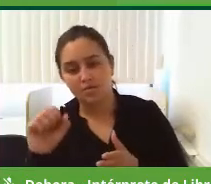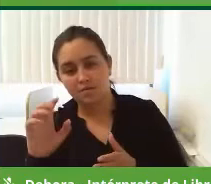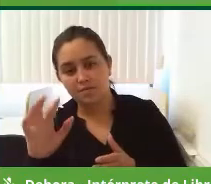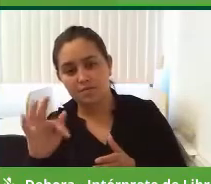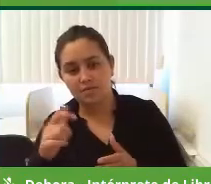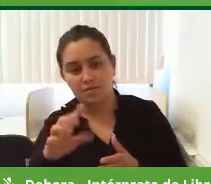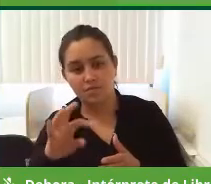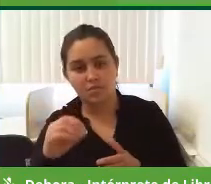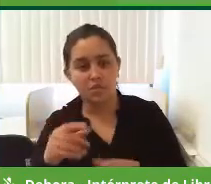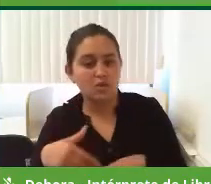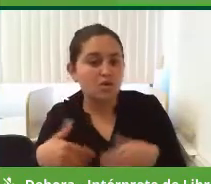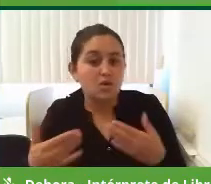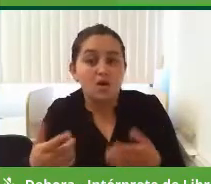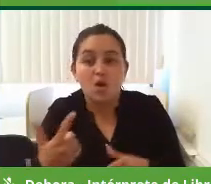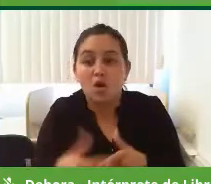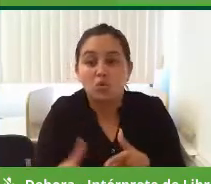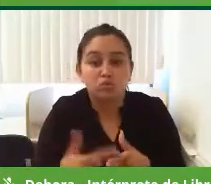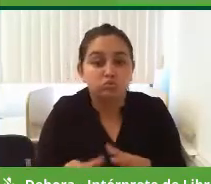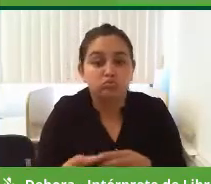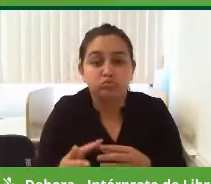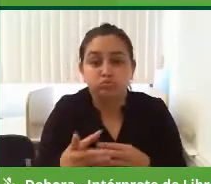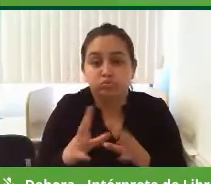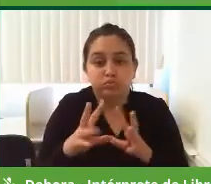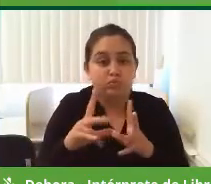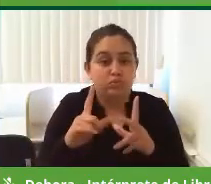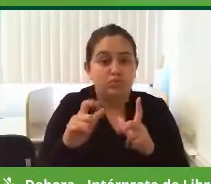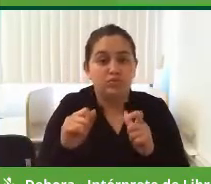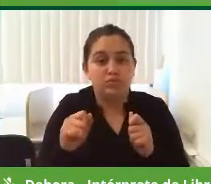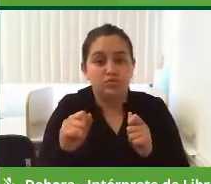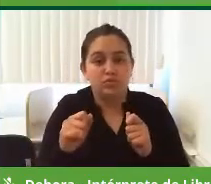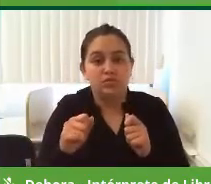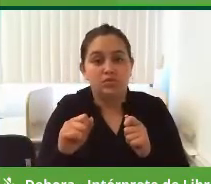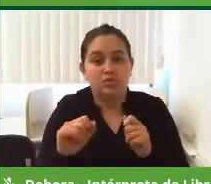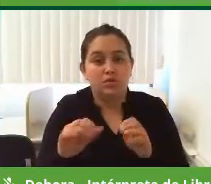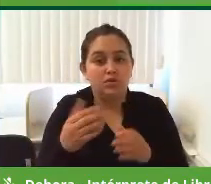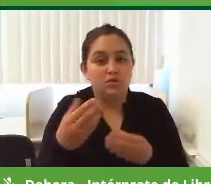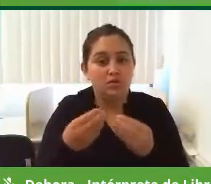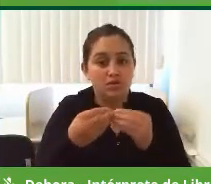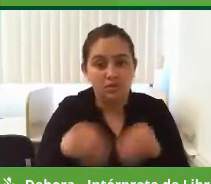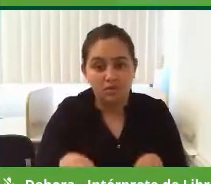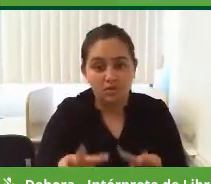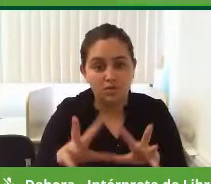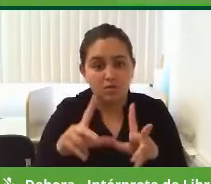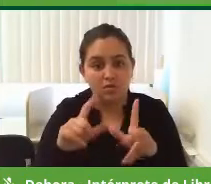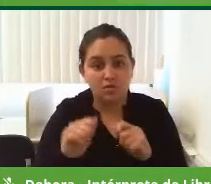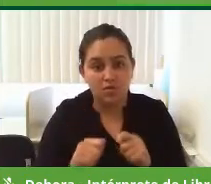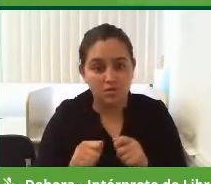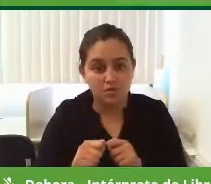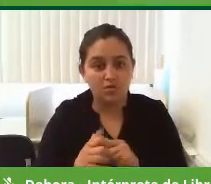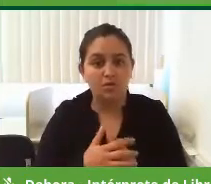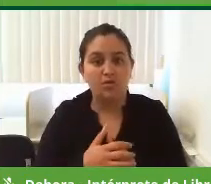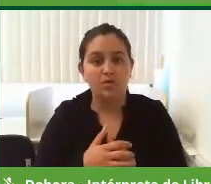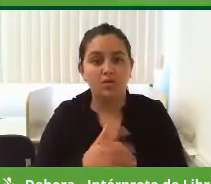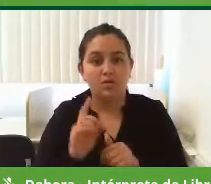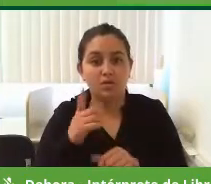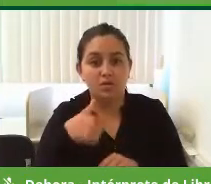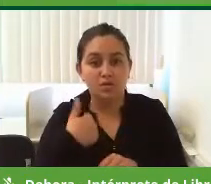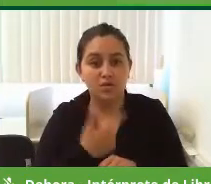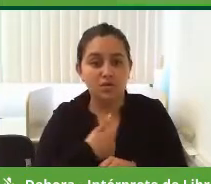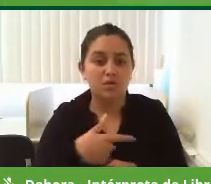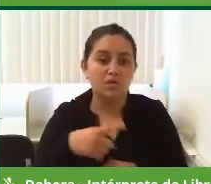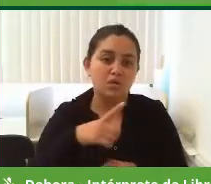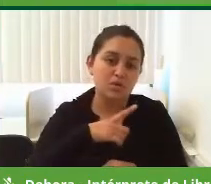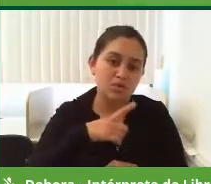obviamente, quando der qualquer problema, um rompimento na tubulação, vai ter que quebrar o asfalto, e isso, a gente tem que trabalhar